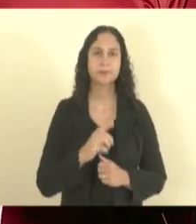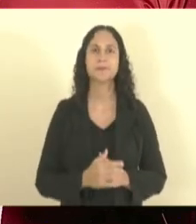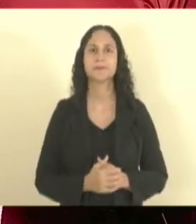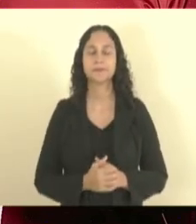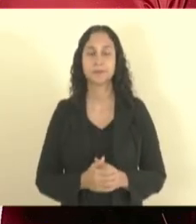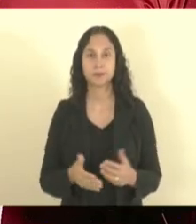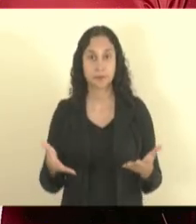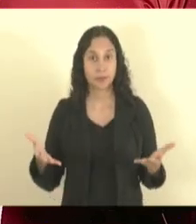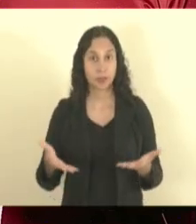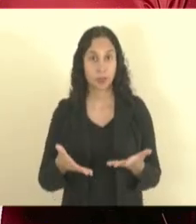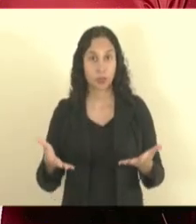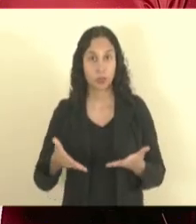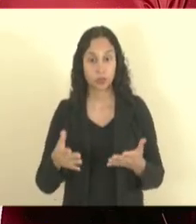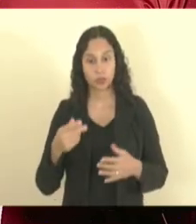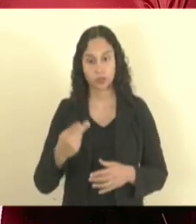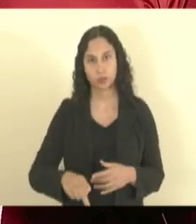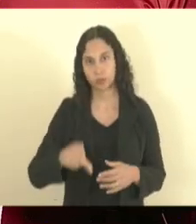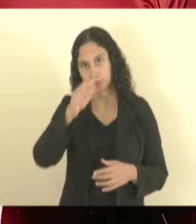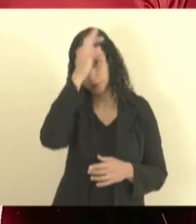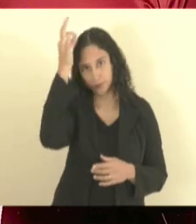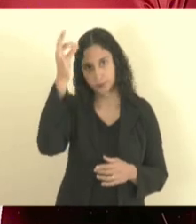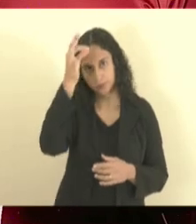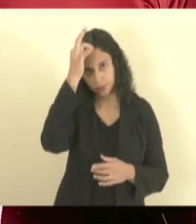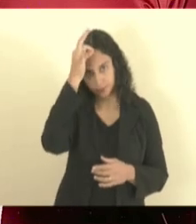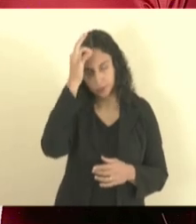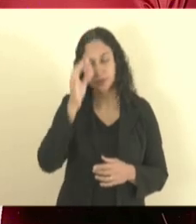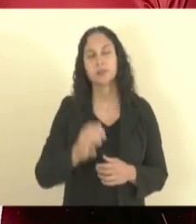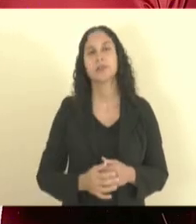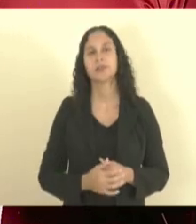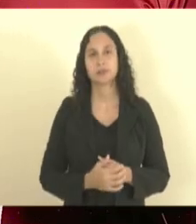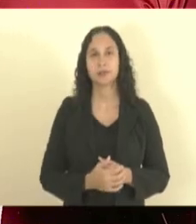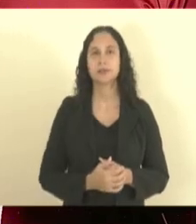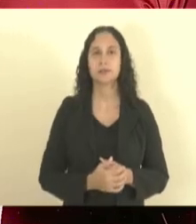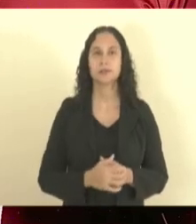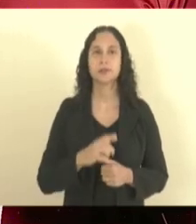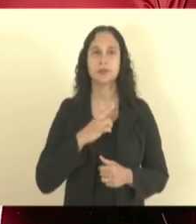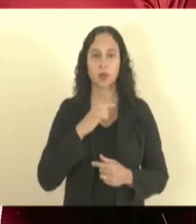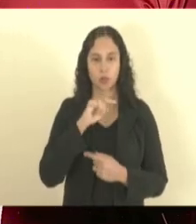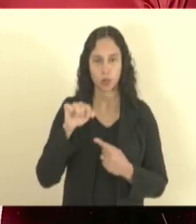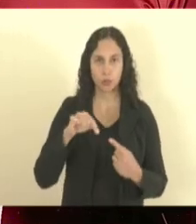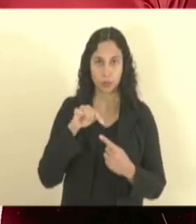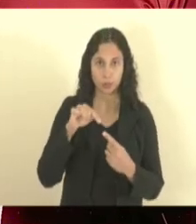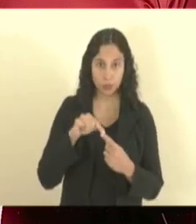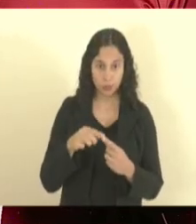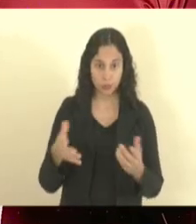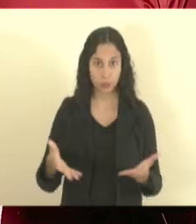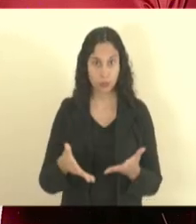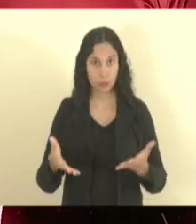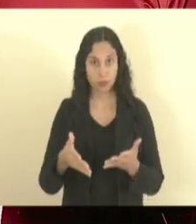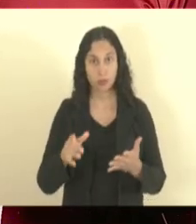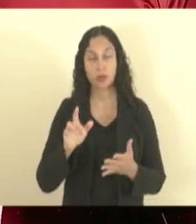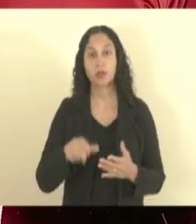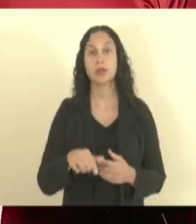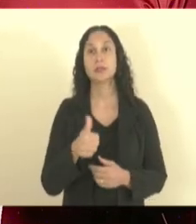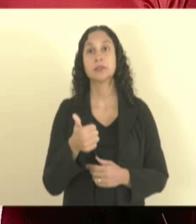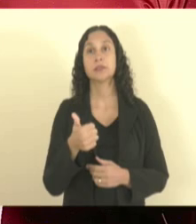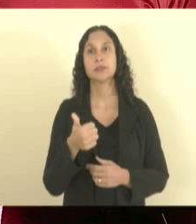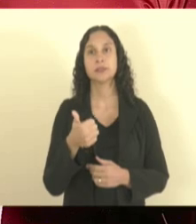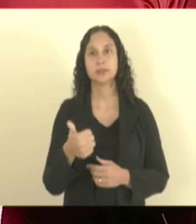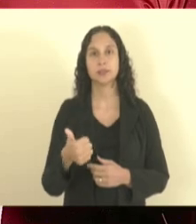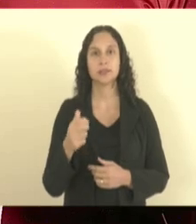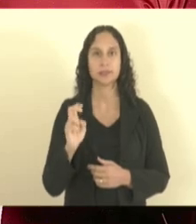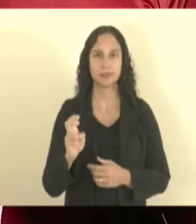Atualmente, no Espírito Santo, nós estamos aí, a nossa meta para esse ano é 115 milhões,